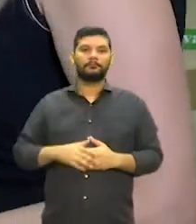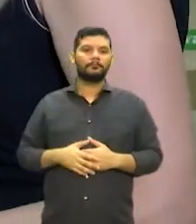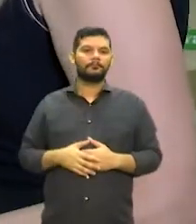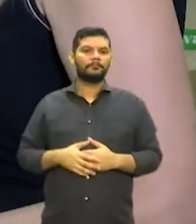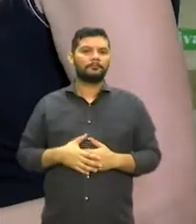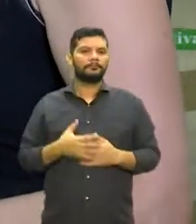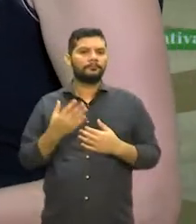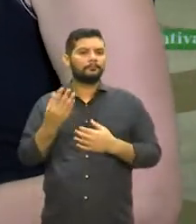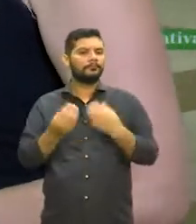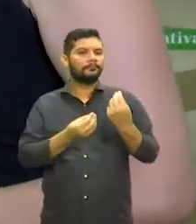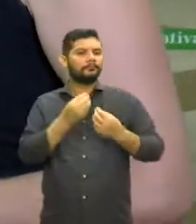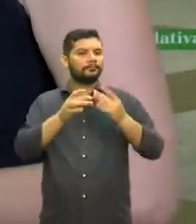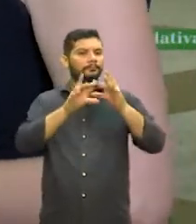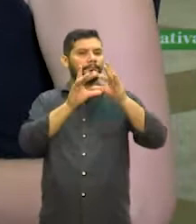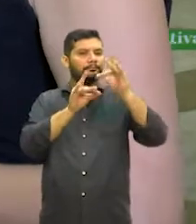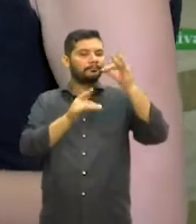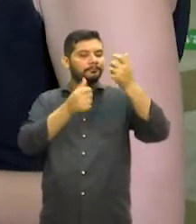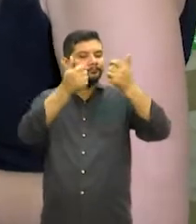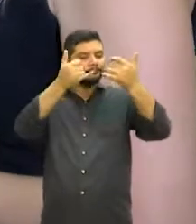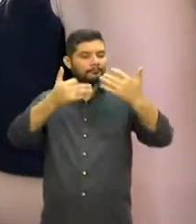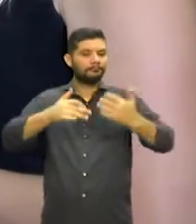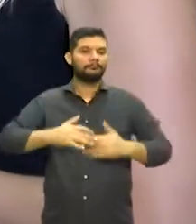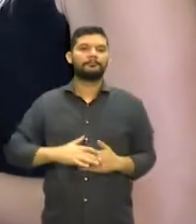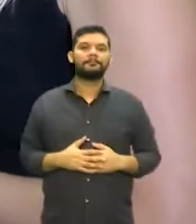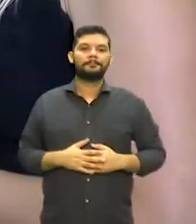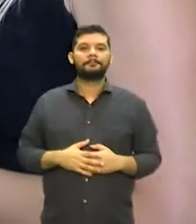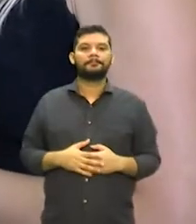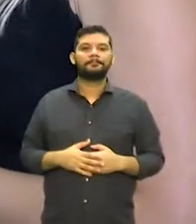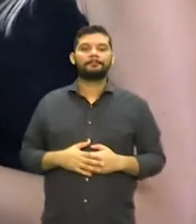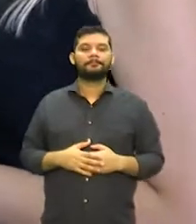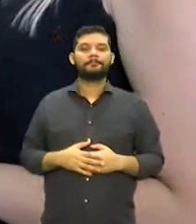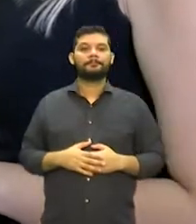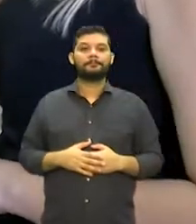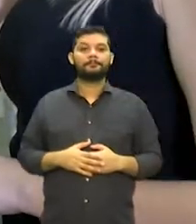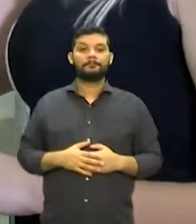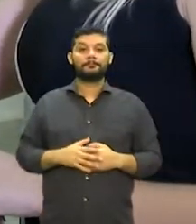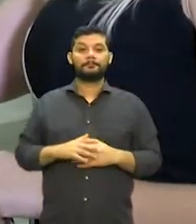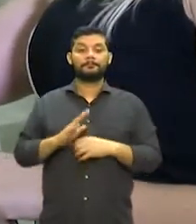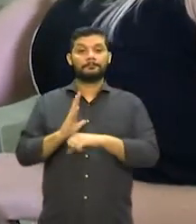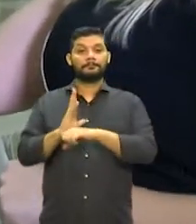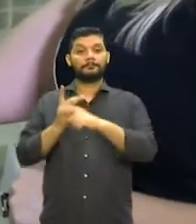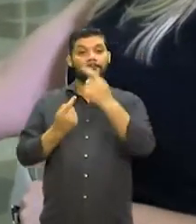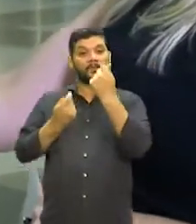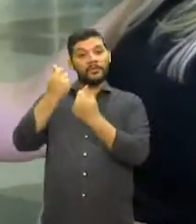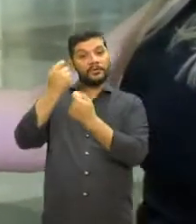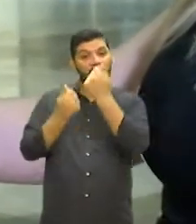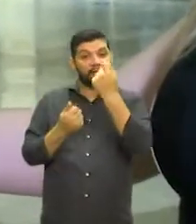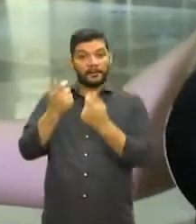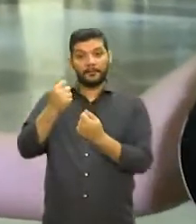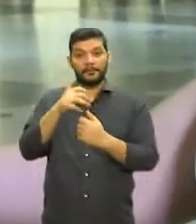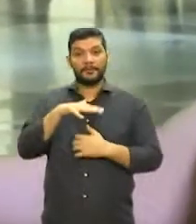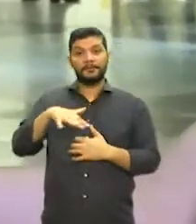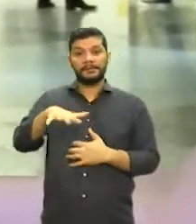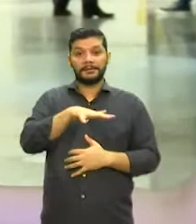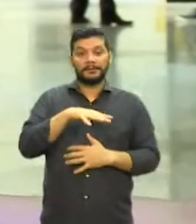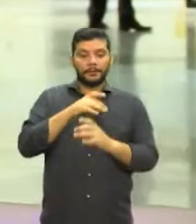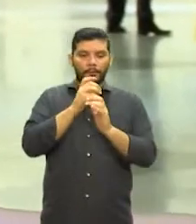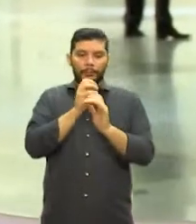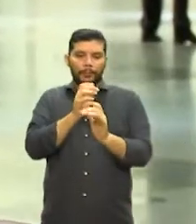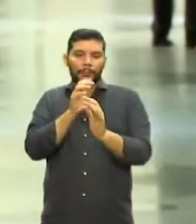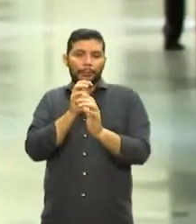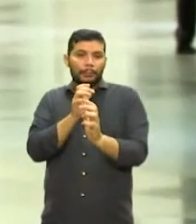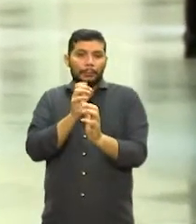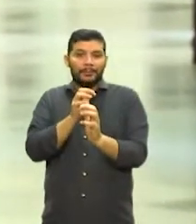temas que serão debatidos nesse encontro. Então, é o Festival Jazz e Blues, nosso querido festival de